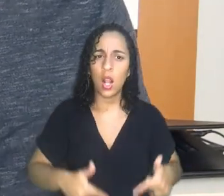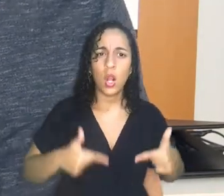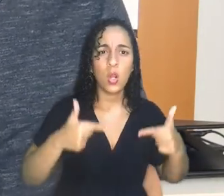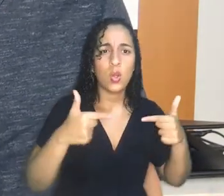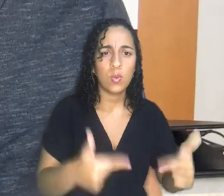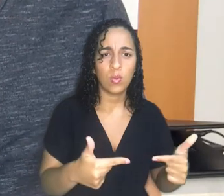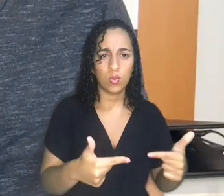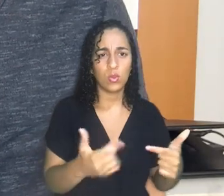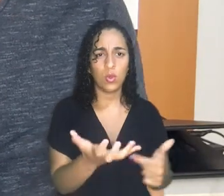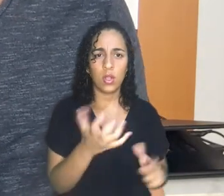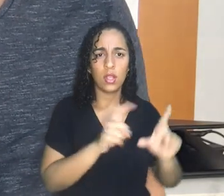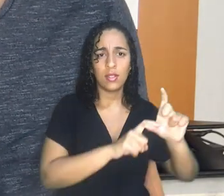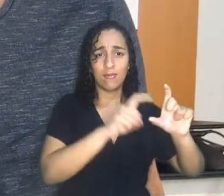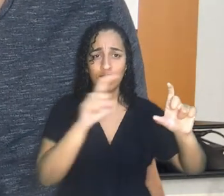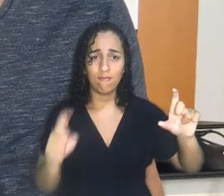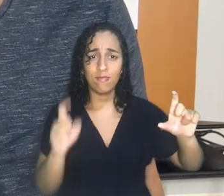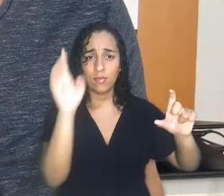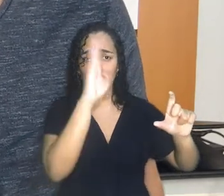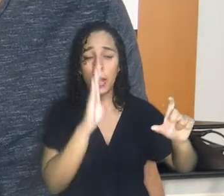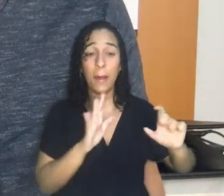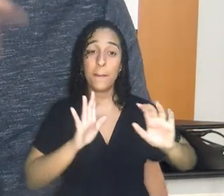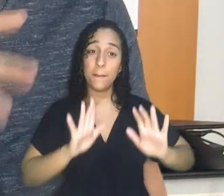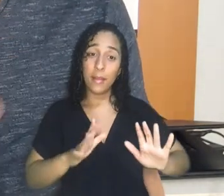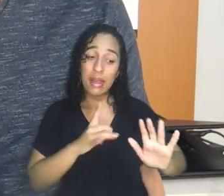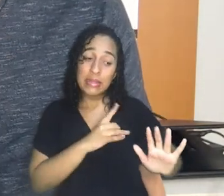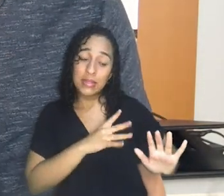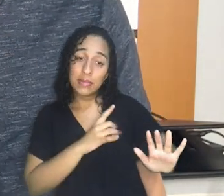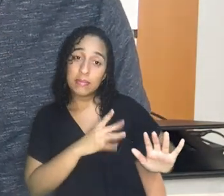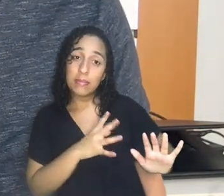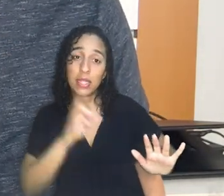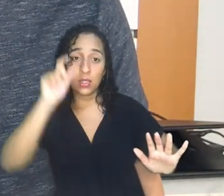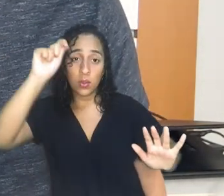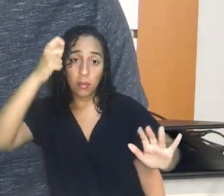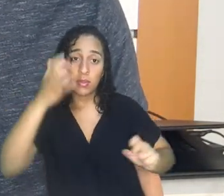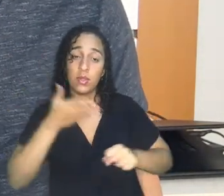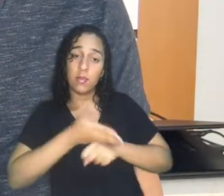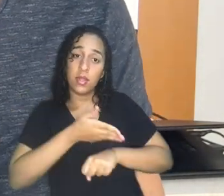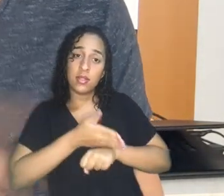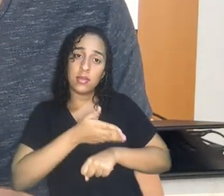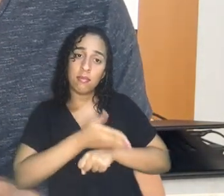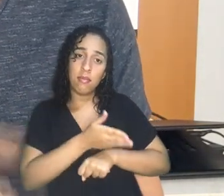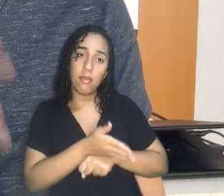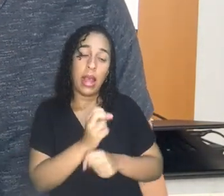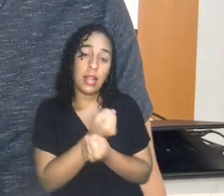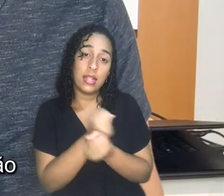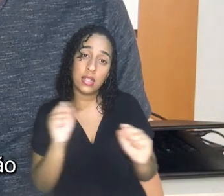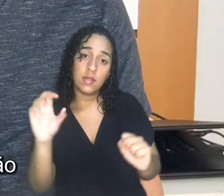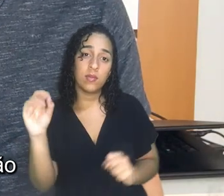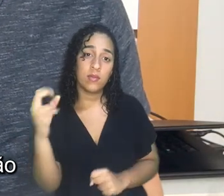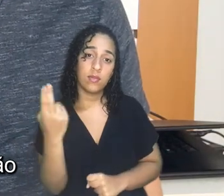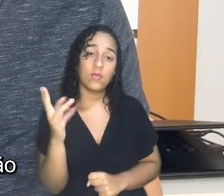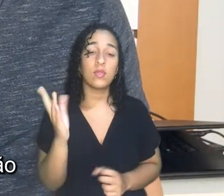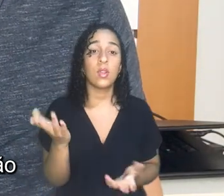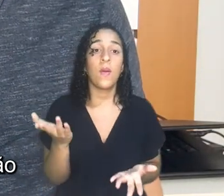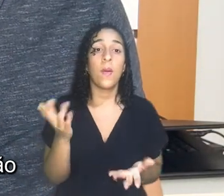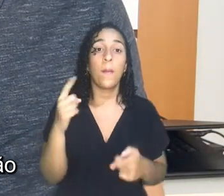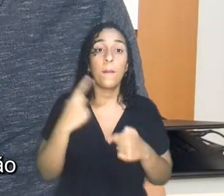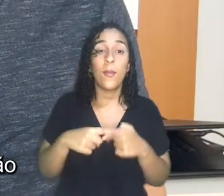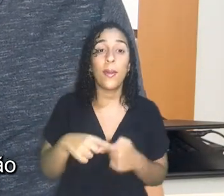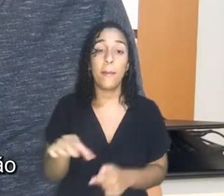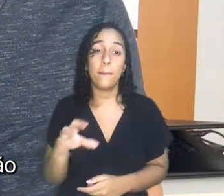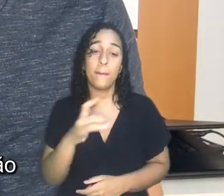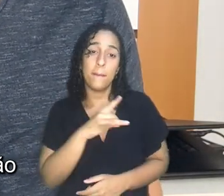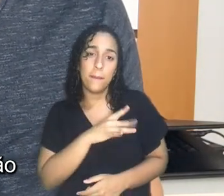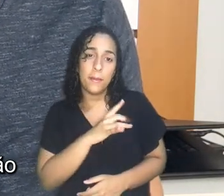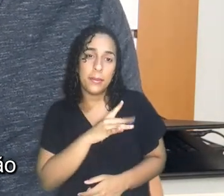do Brasil, tinha receio da participação de negros, sejam eles libertos ou não, nas lutas pela independência,